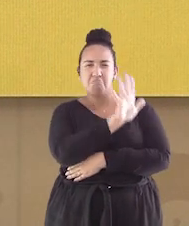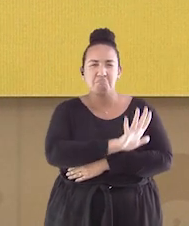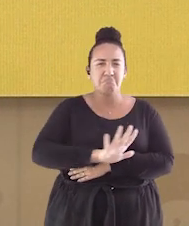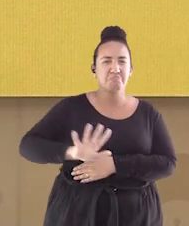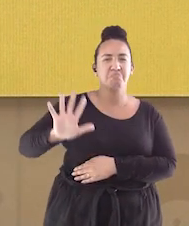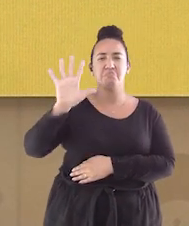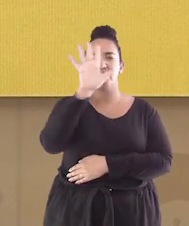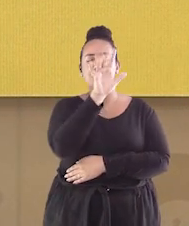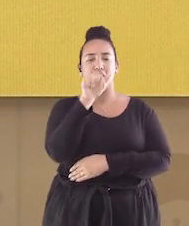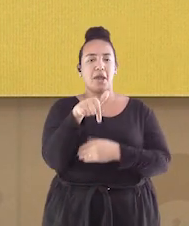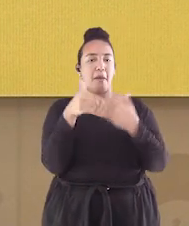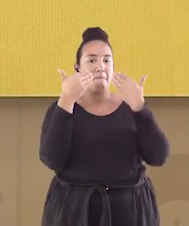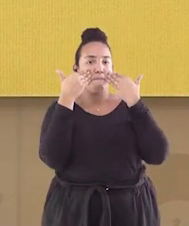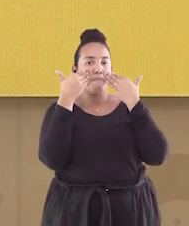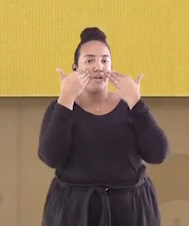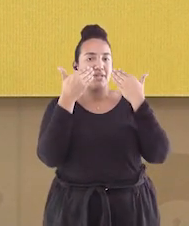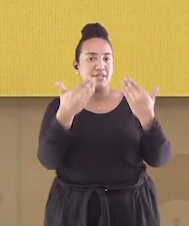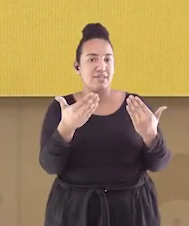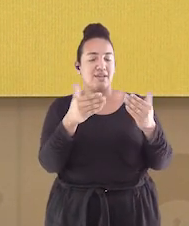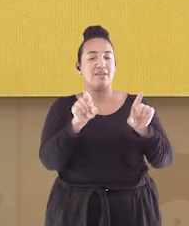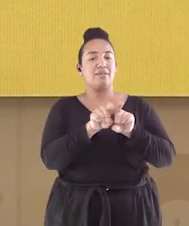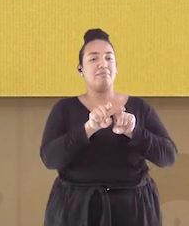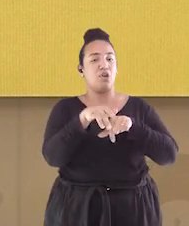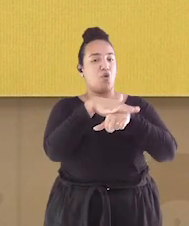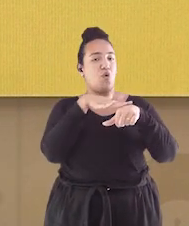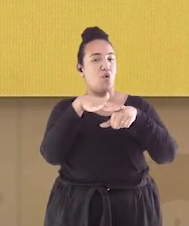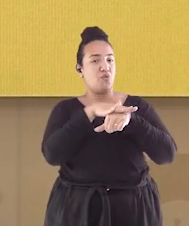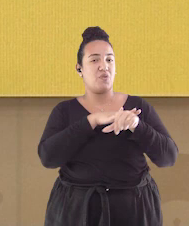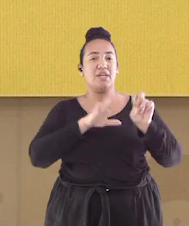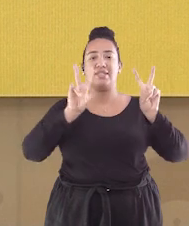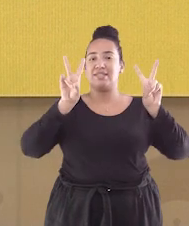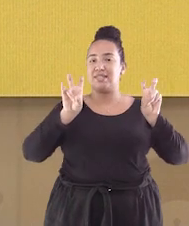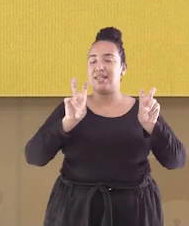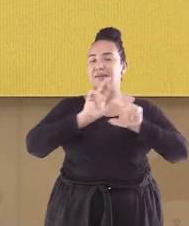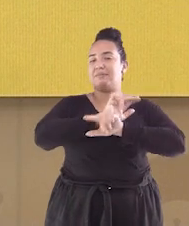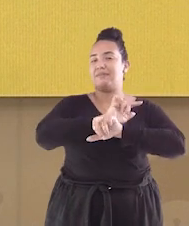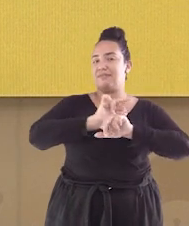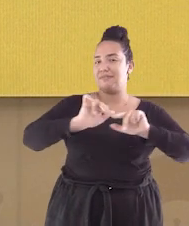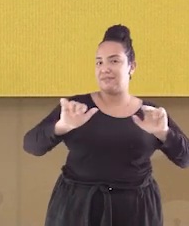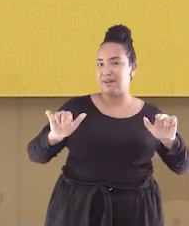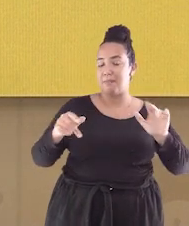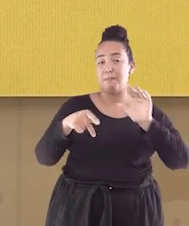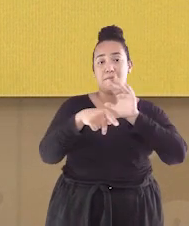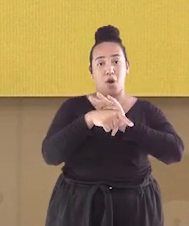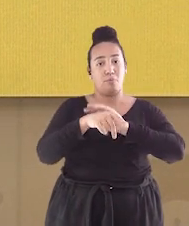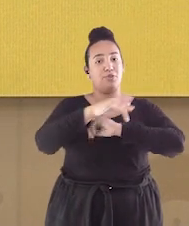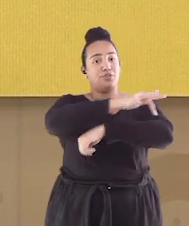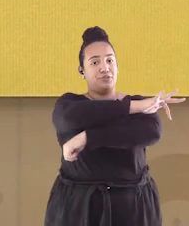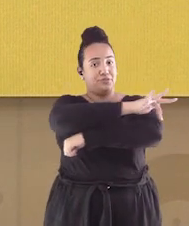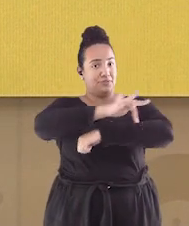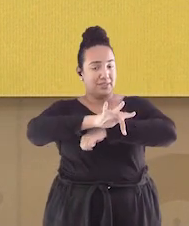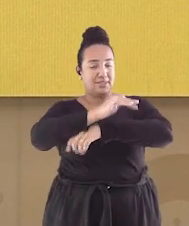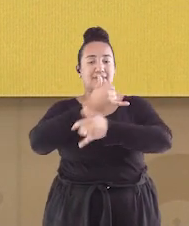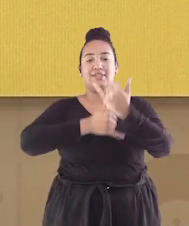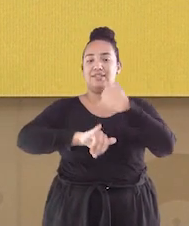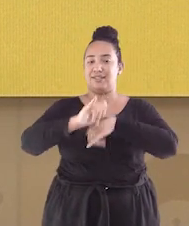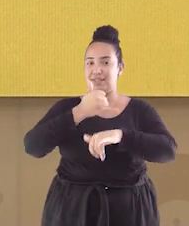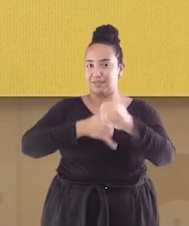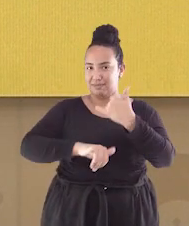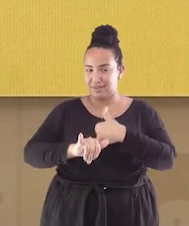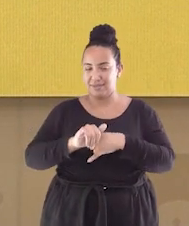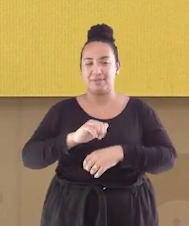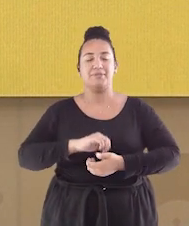apresentações e bate-papo super divertidos sobre diversos temas relacionados à física e à química.